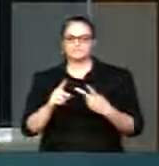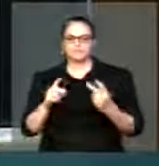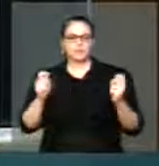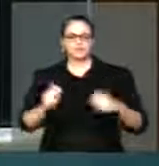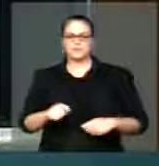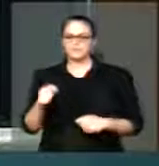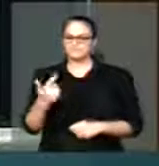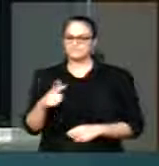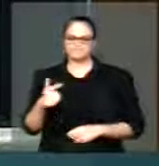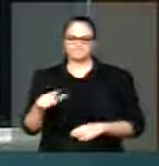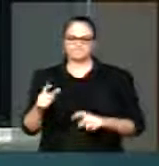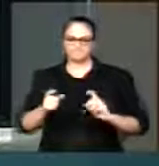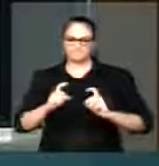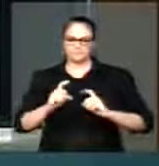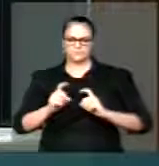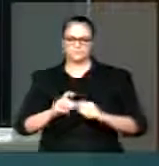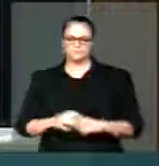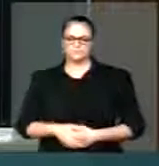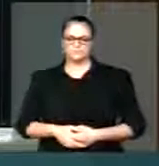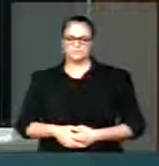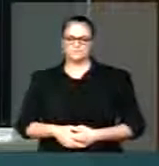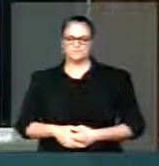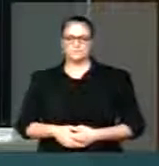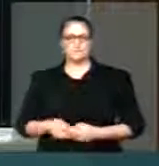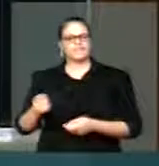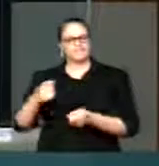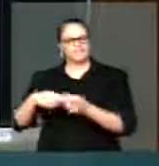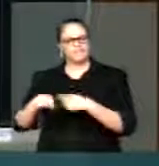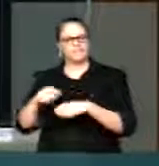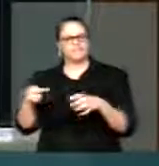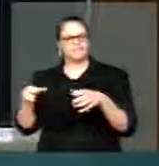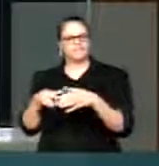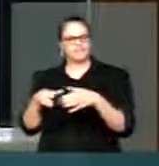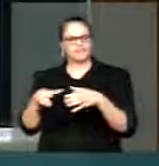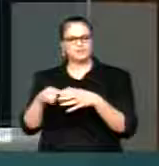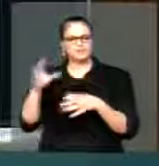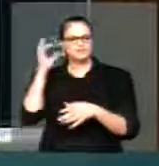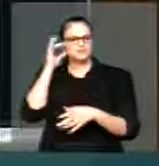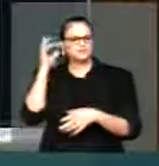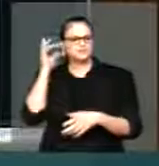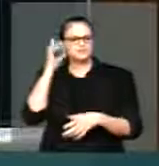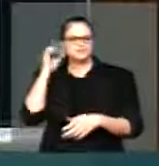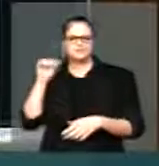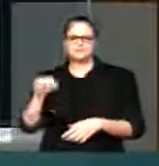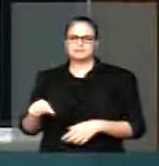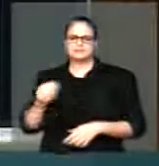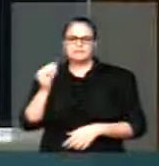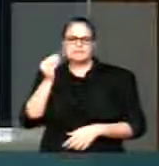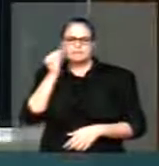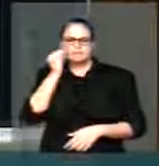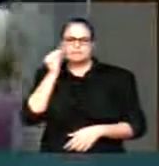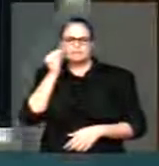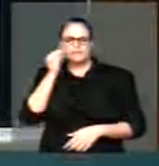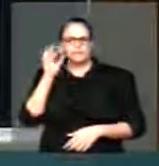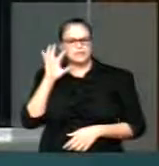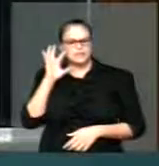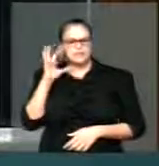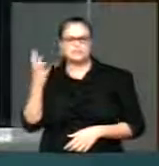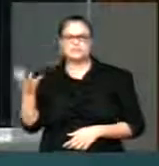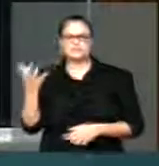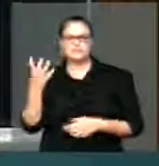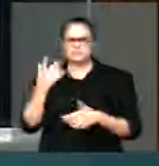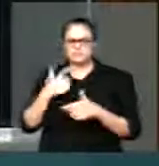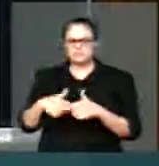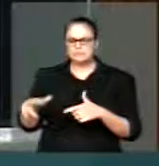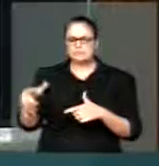equipe econômica do governo Dilma Rousseff tem optado para resolver os problemas do déficit, do rombo nas